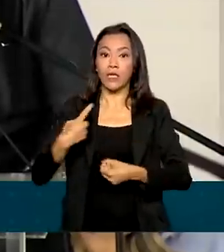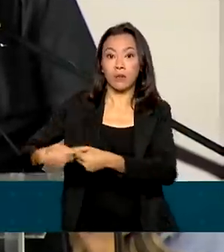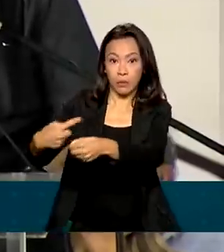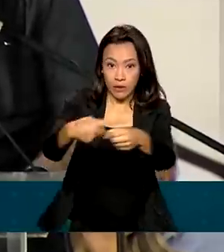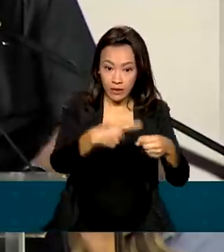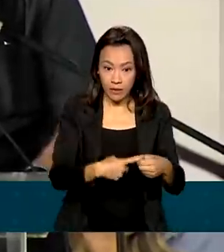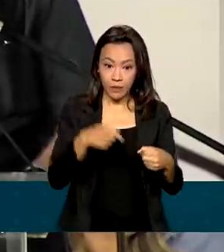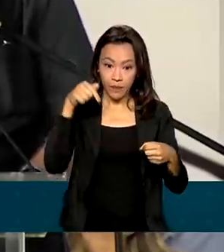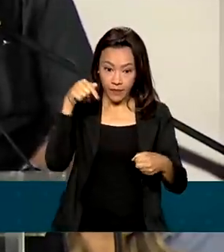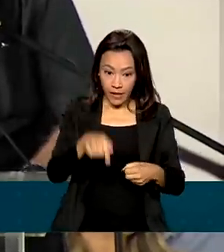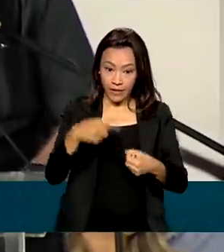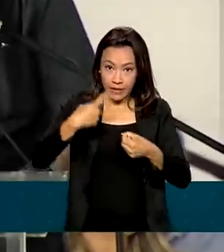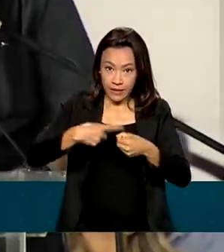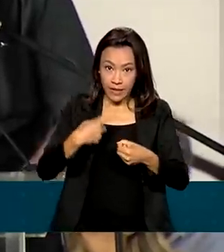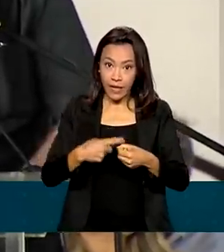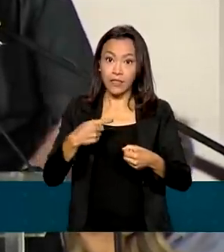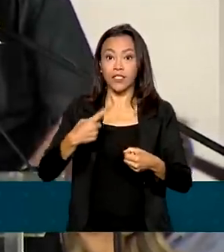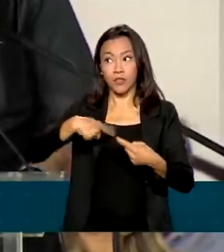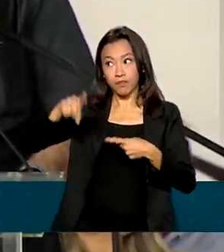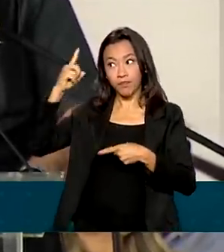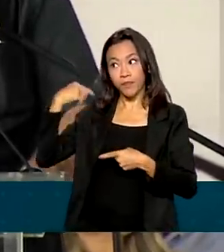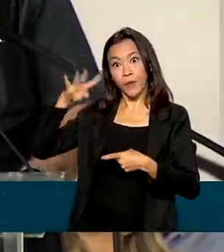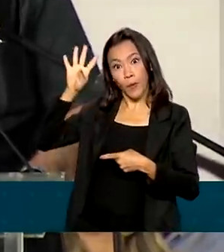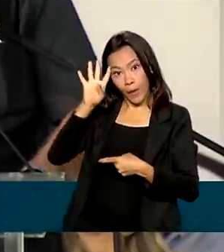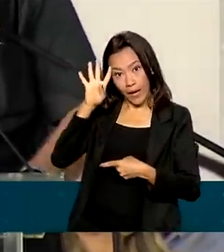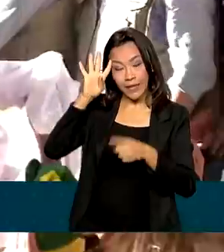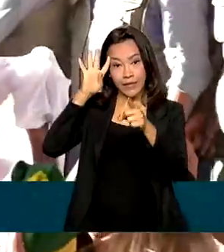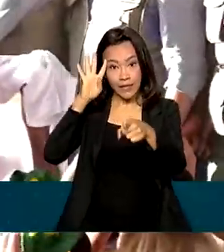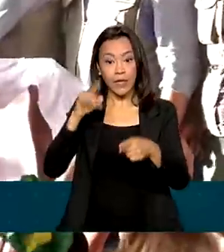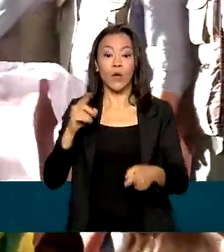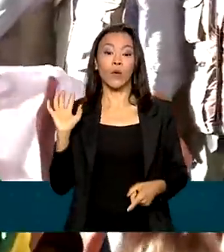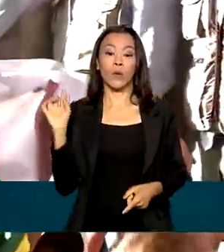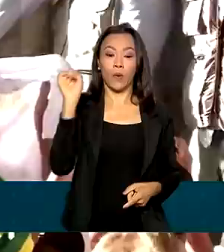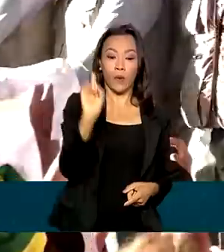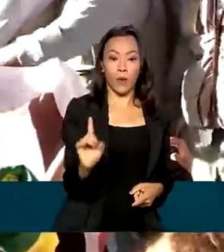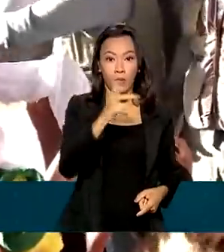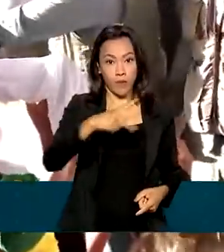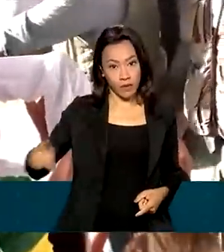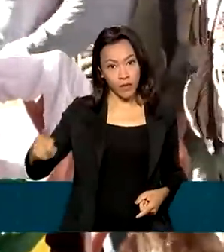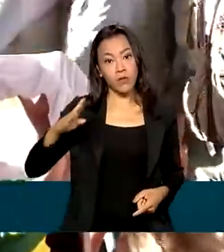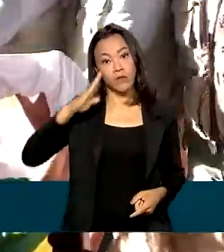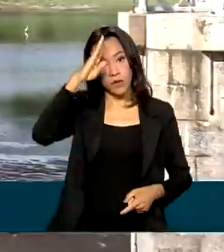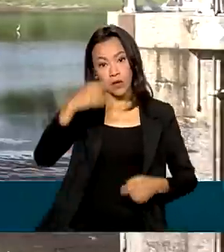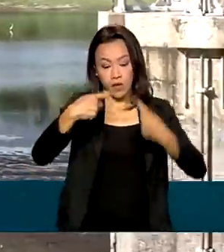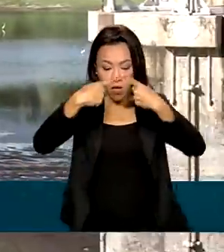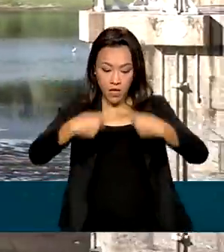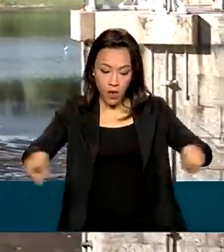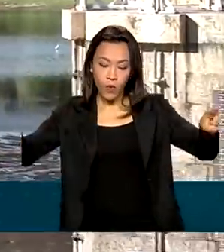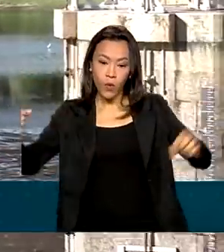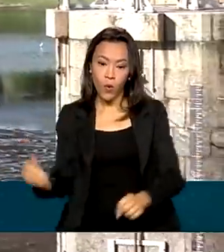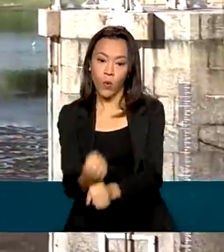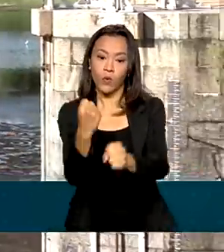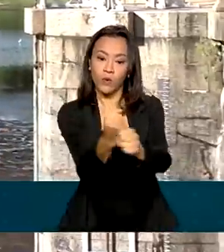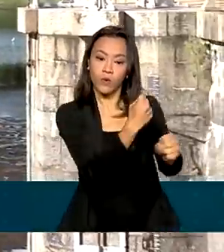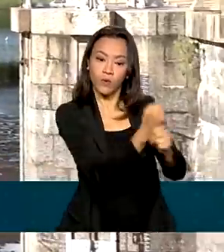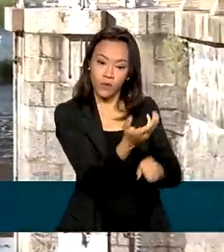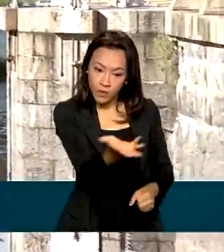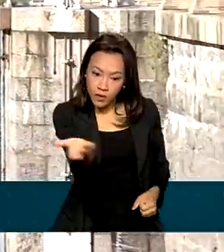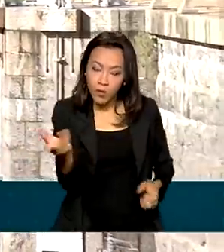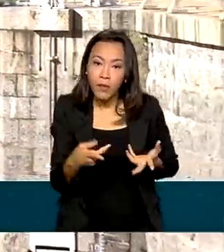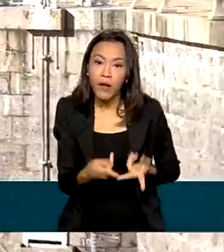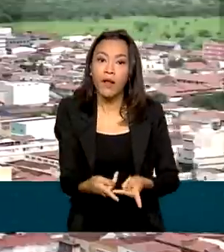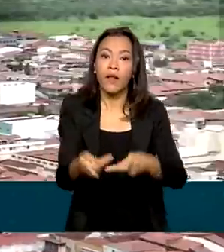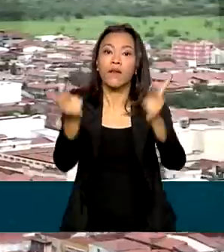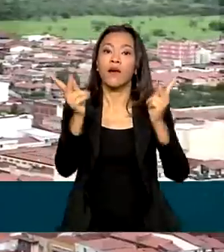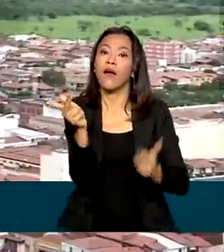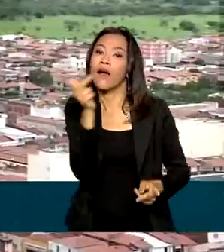Em Quixadá, nesta quarta-feira, o presidente Jair Bolsonaro inaugurou novas obras de abastecimento. São investimentos para levar a água